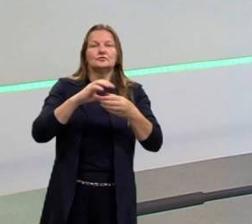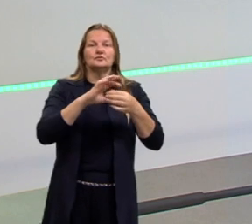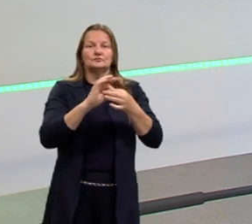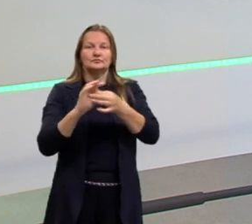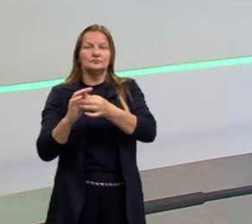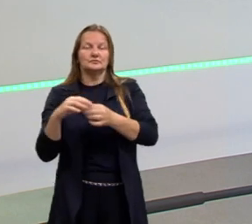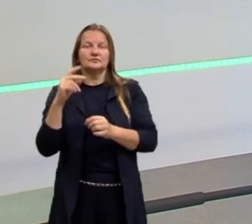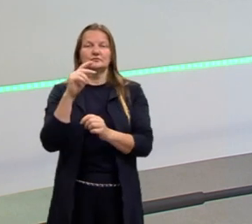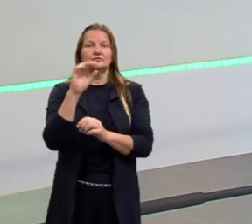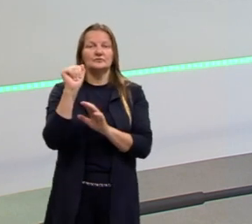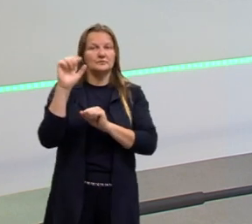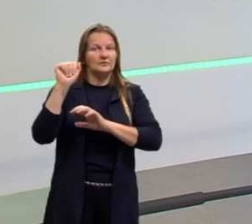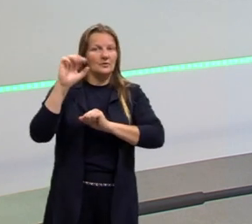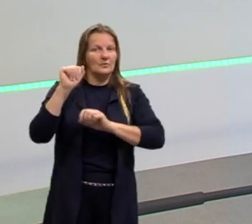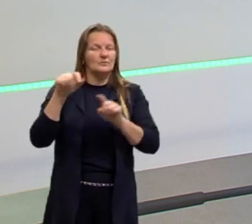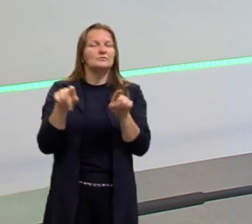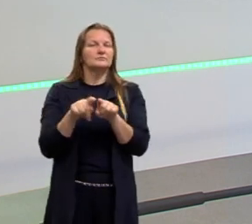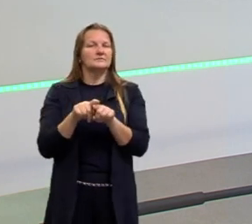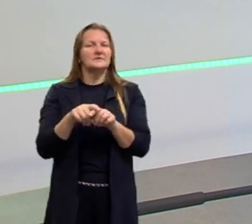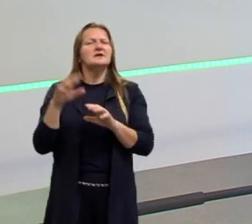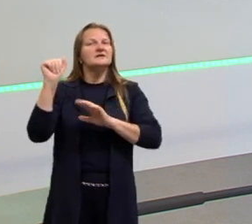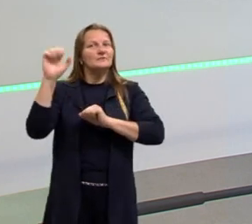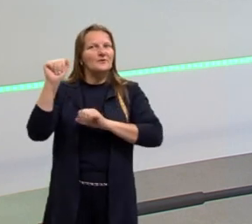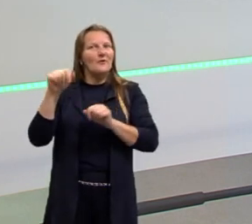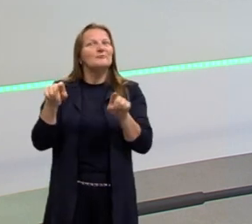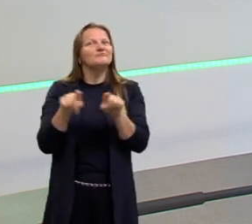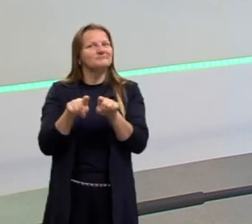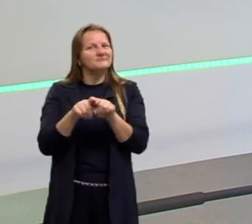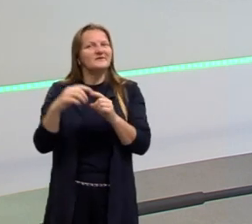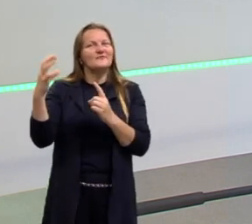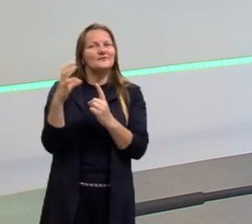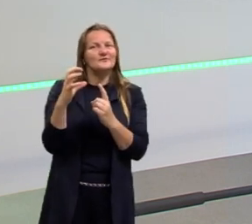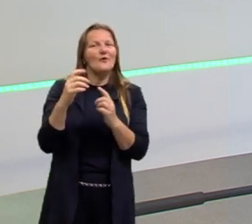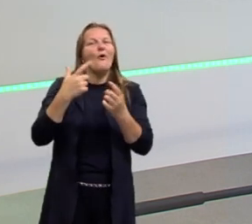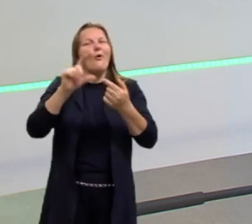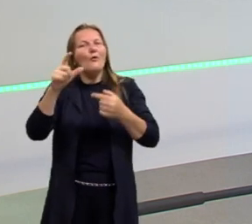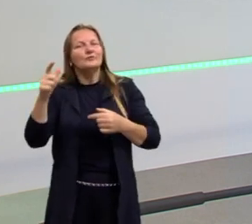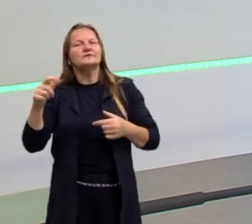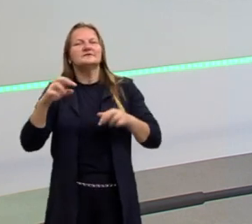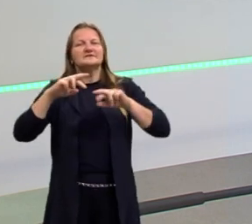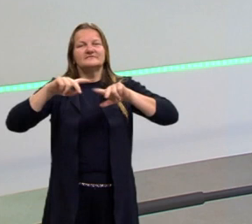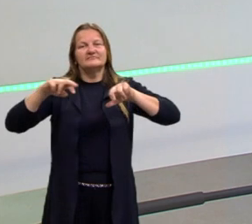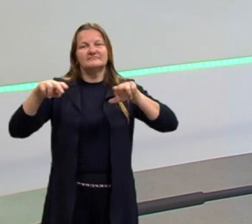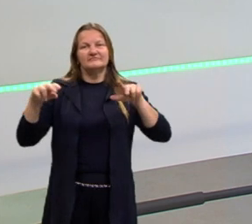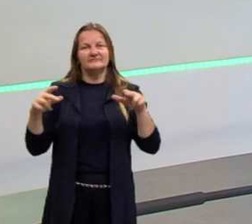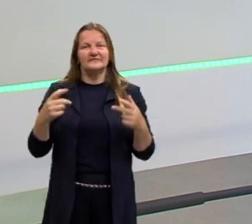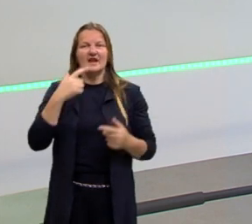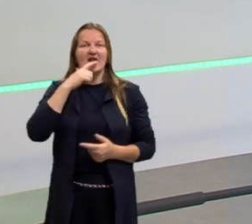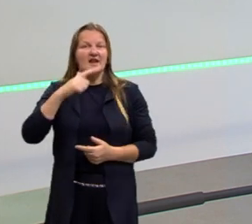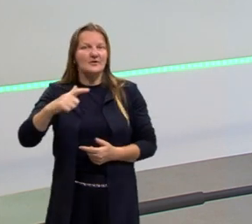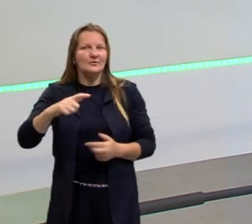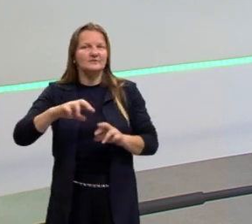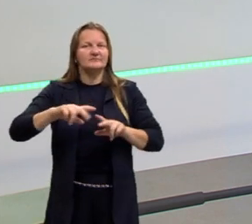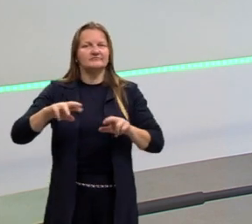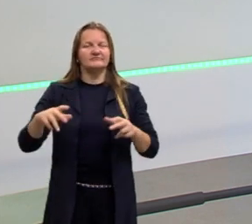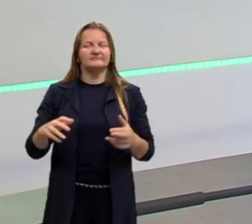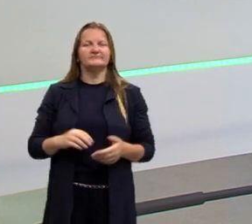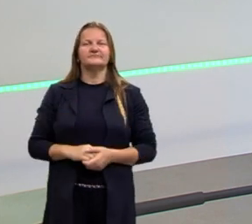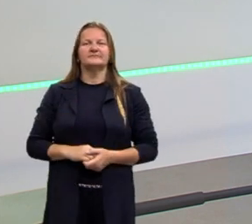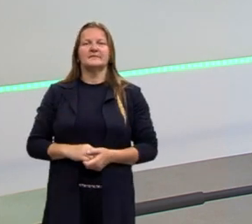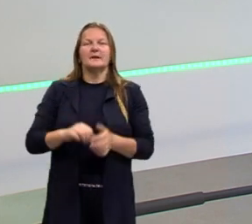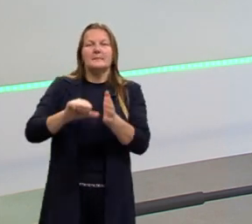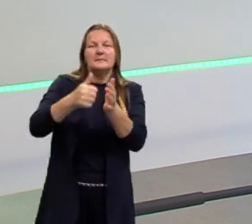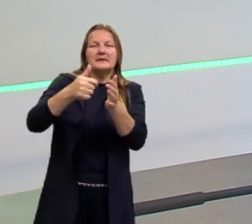certo? E, logicamente, o espanhol acaba também influenciando outros idiomas. Já tratamos disso na primeira e segunda aula